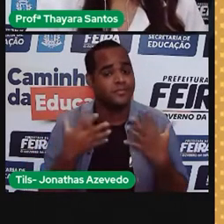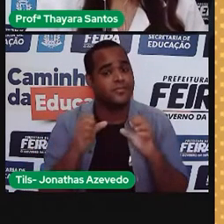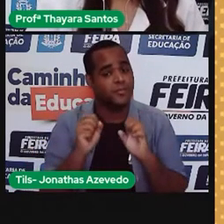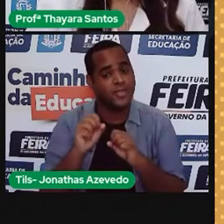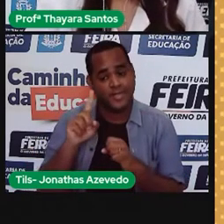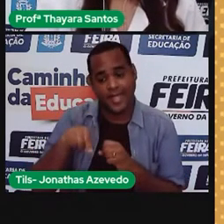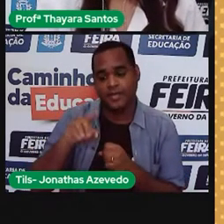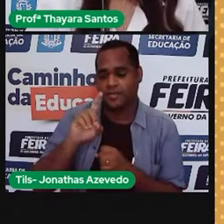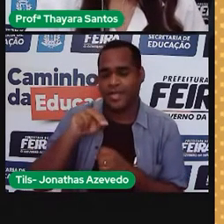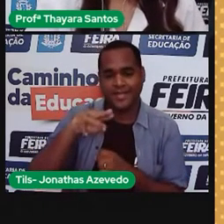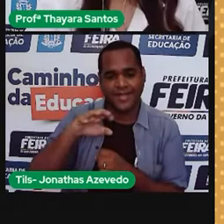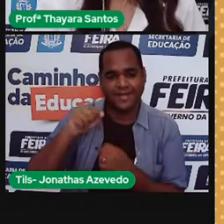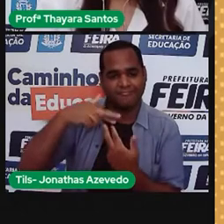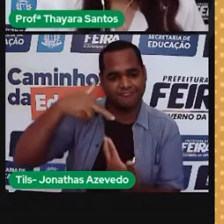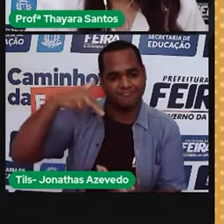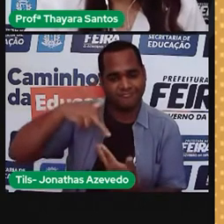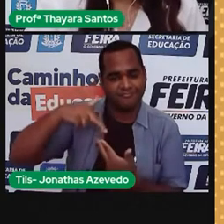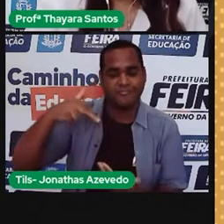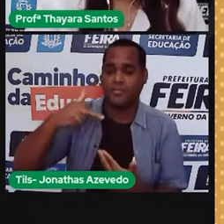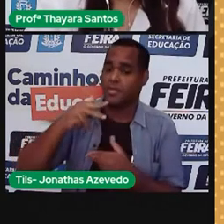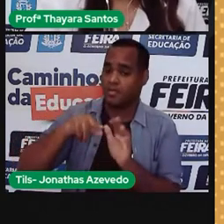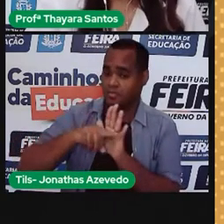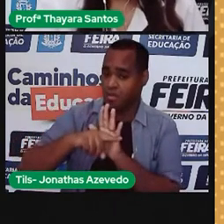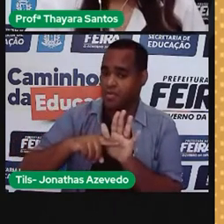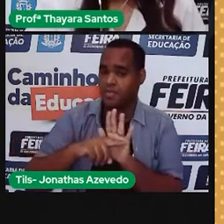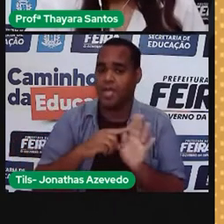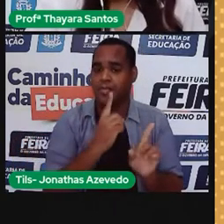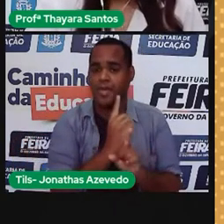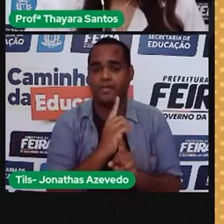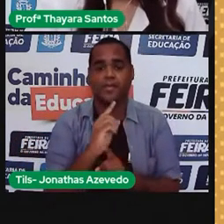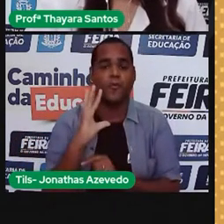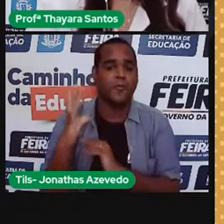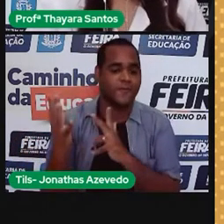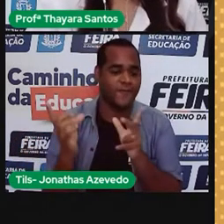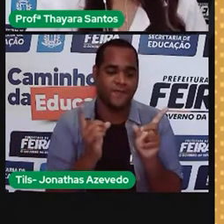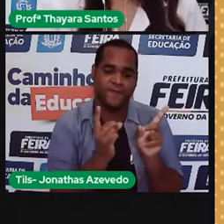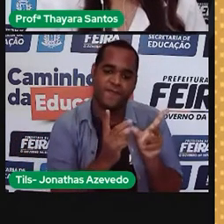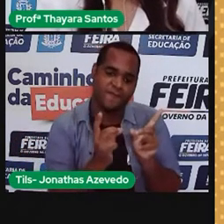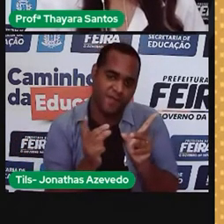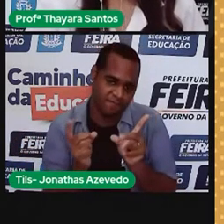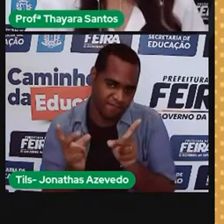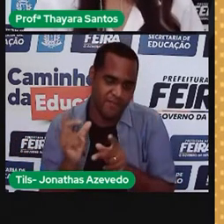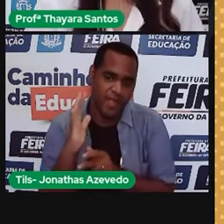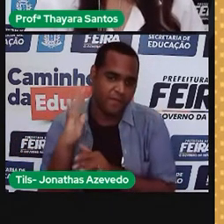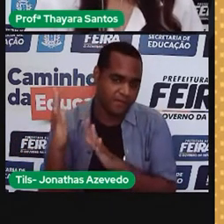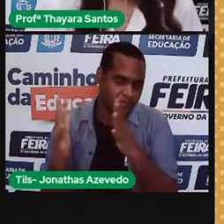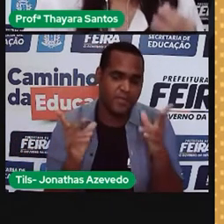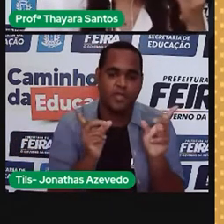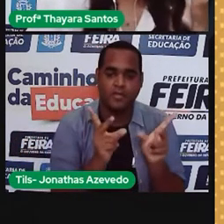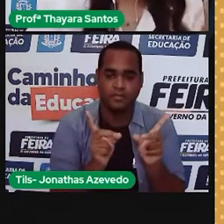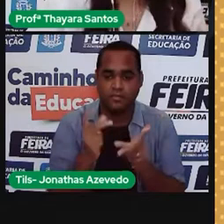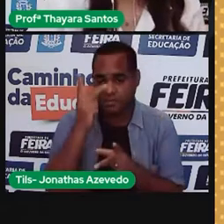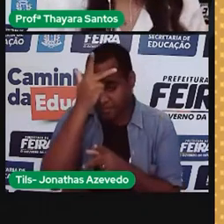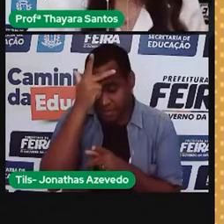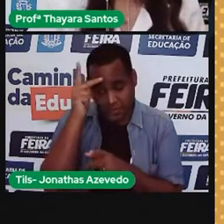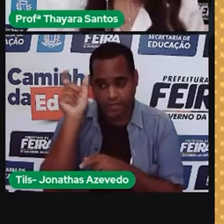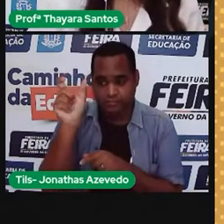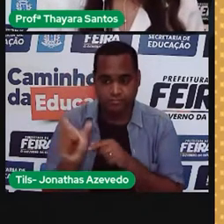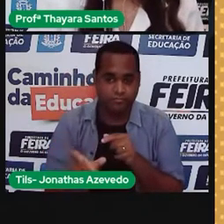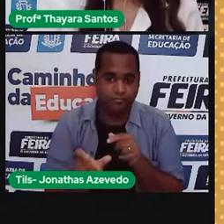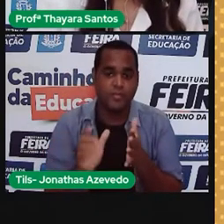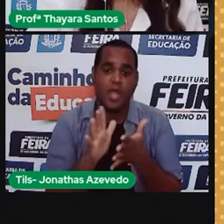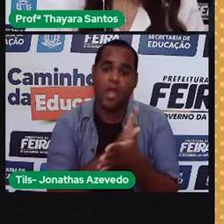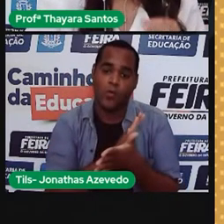nosso DNA. E no caso das plantas que têm uso comercial, é interessante que os produtores selecionem algumas